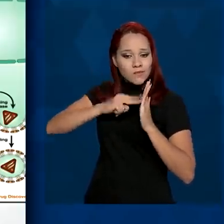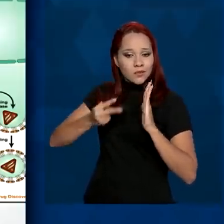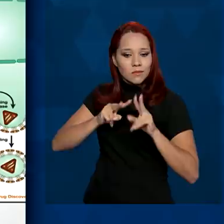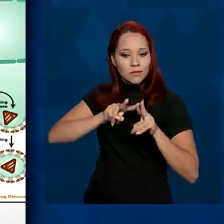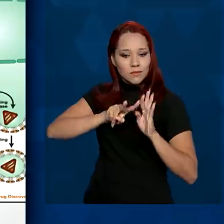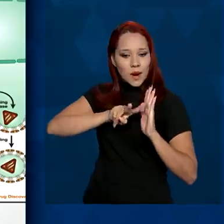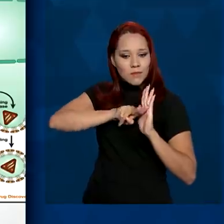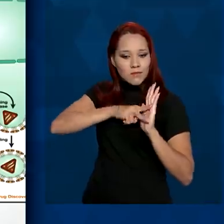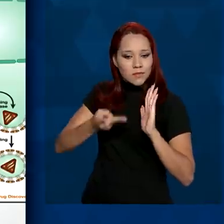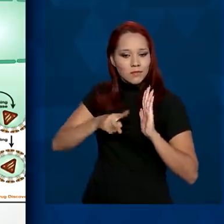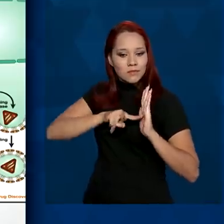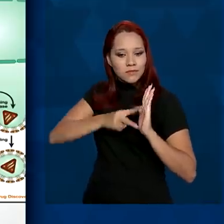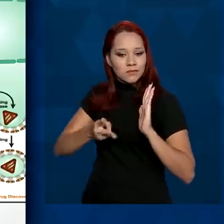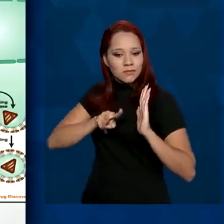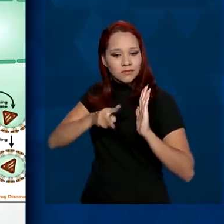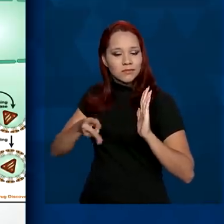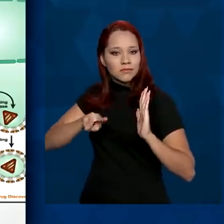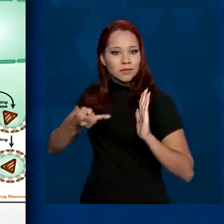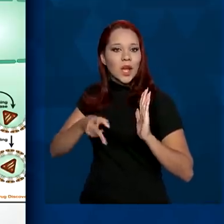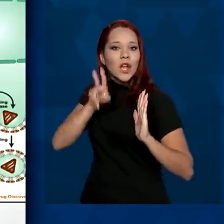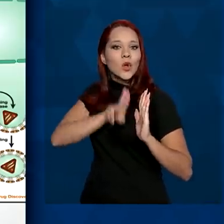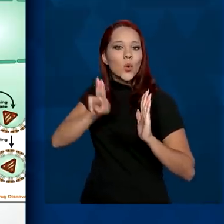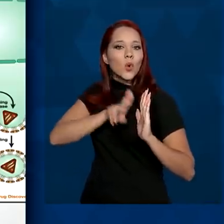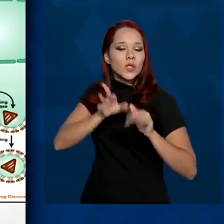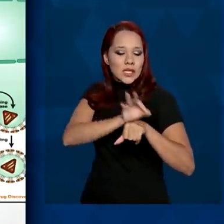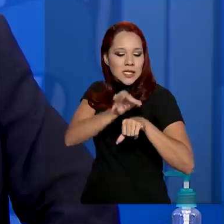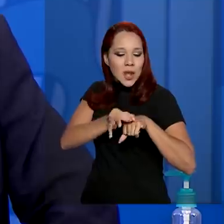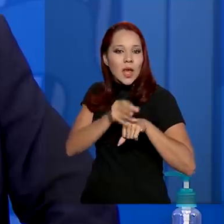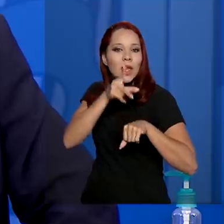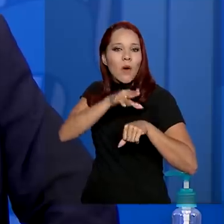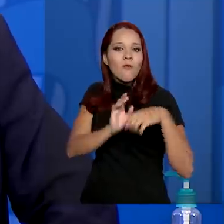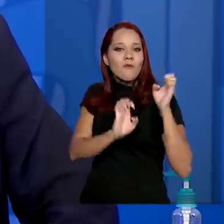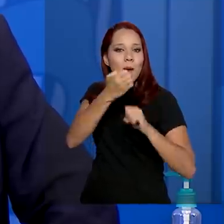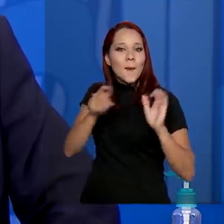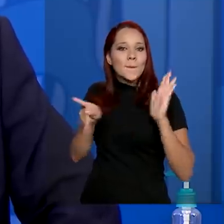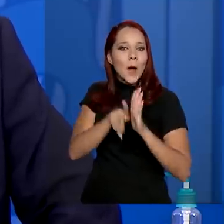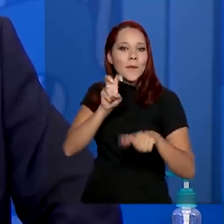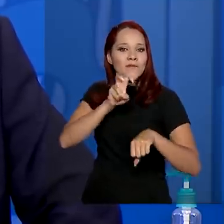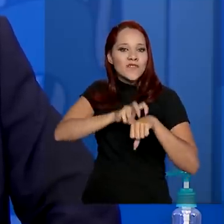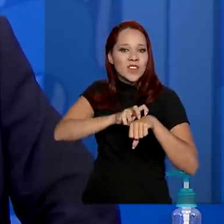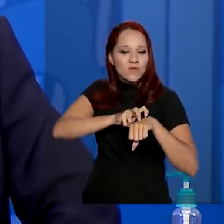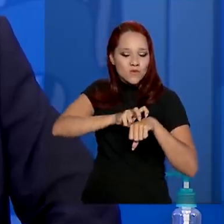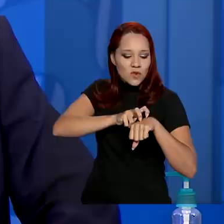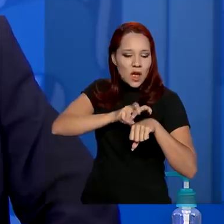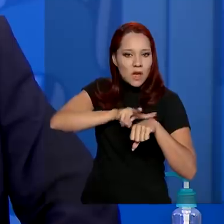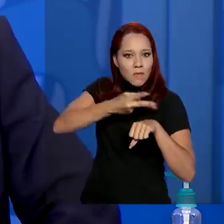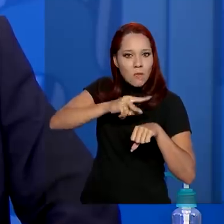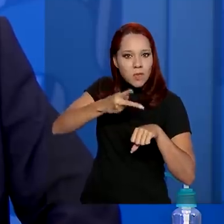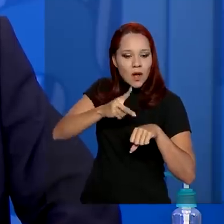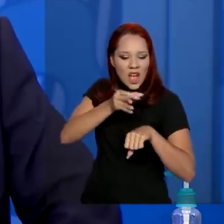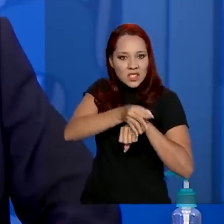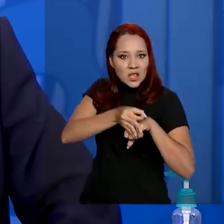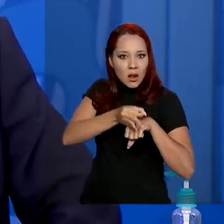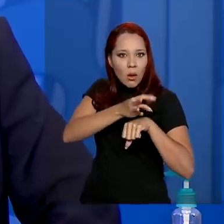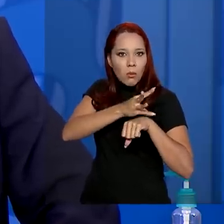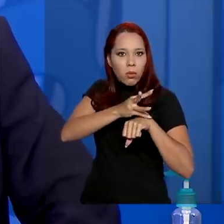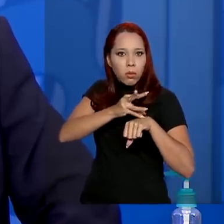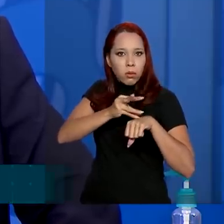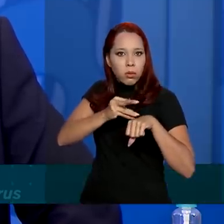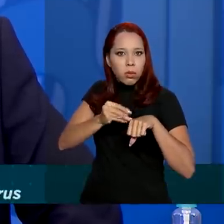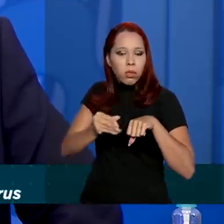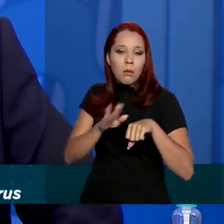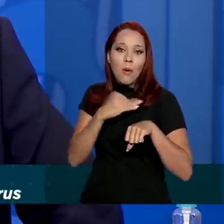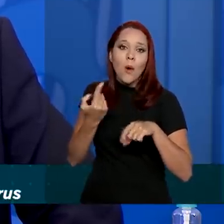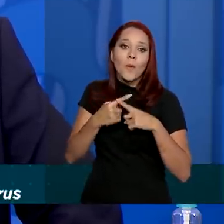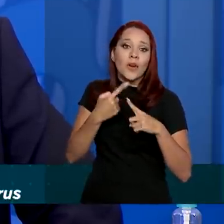então ele transforma a célula humana como se fosse uma fábrica de vírus, e isso chega a matar a célula, né, de tanto trabalho, vamos dizer